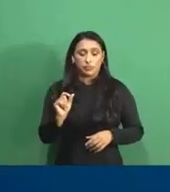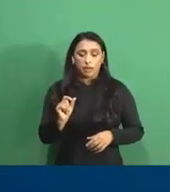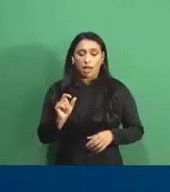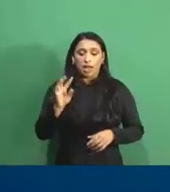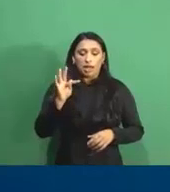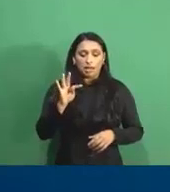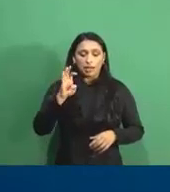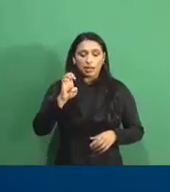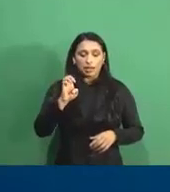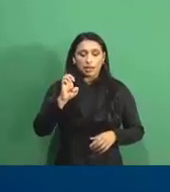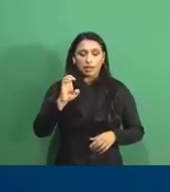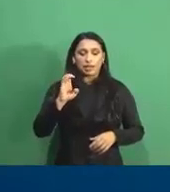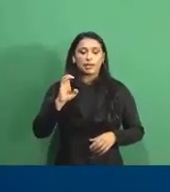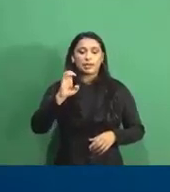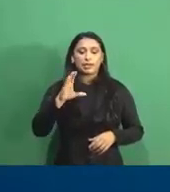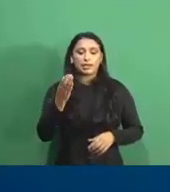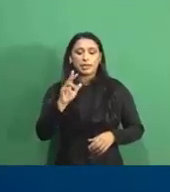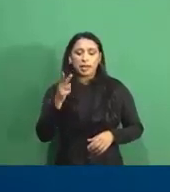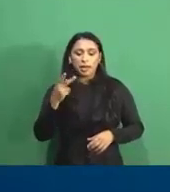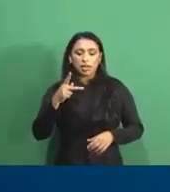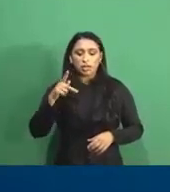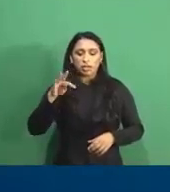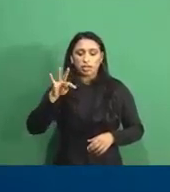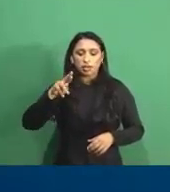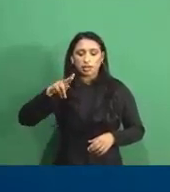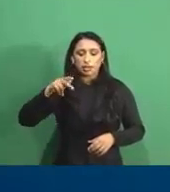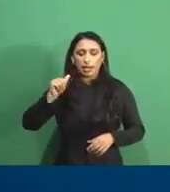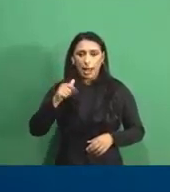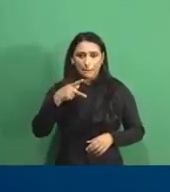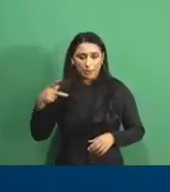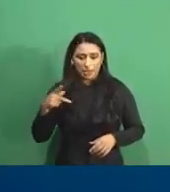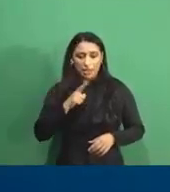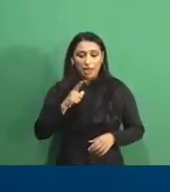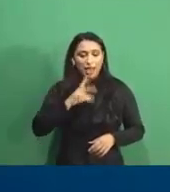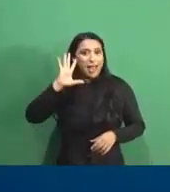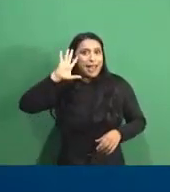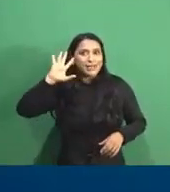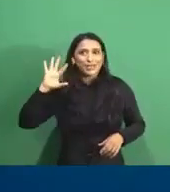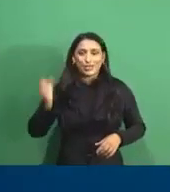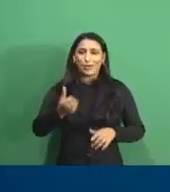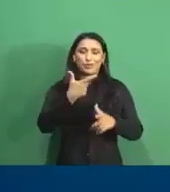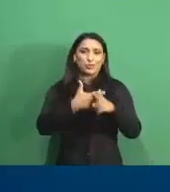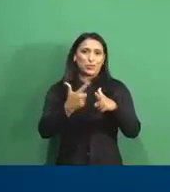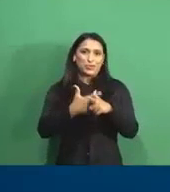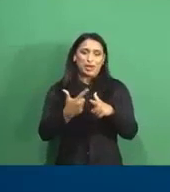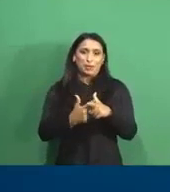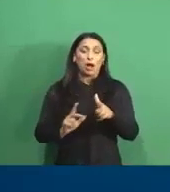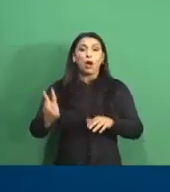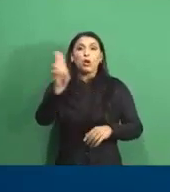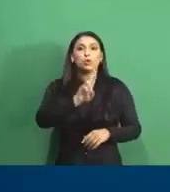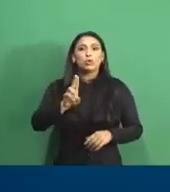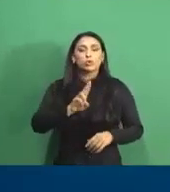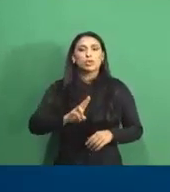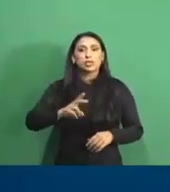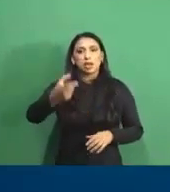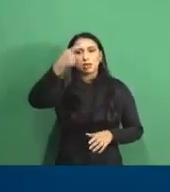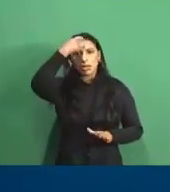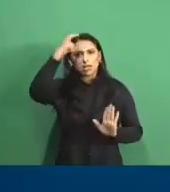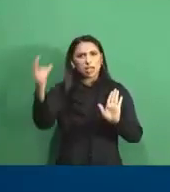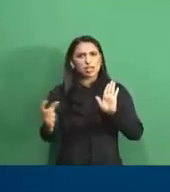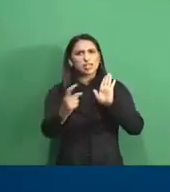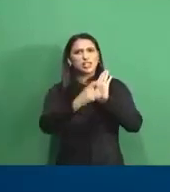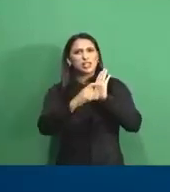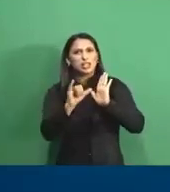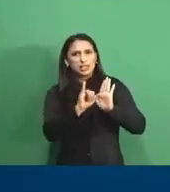solução. Uma armadilha que fará o monitoramento diário do inseto praga no campo, utilizando a inteligência artificial